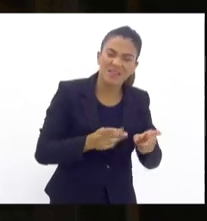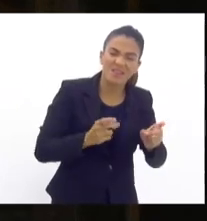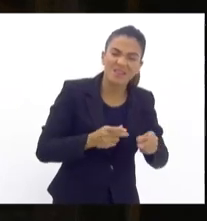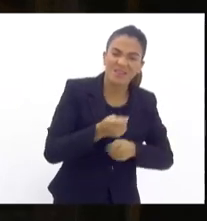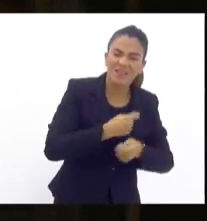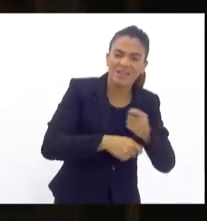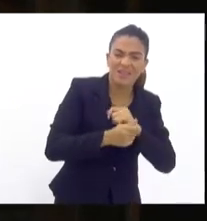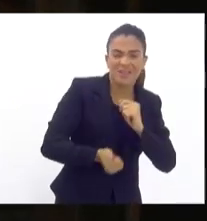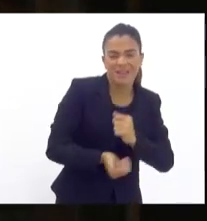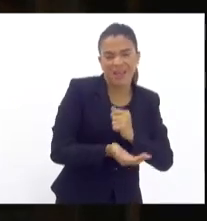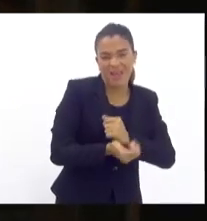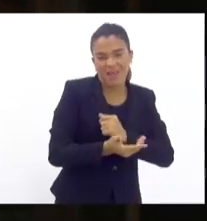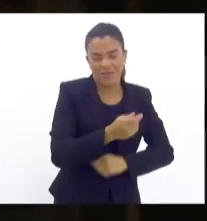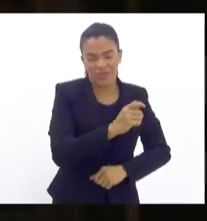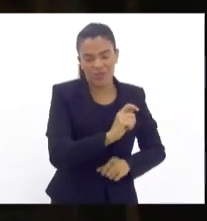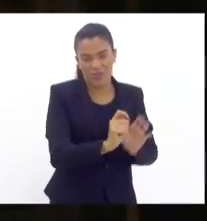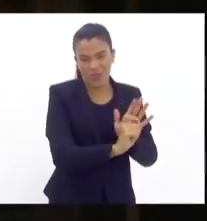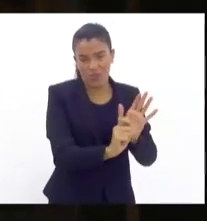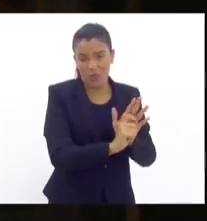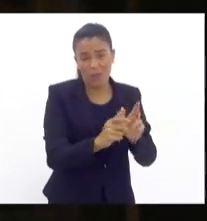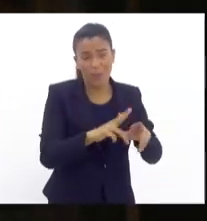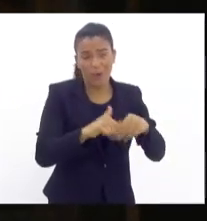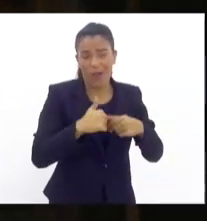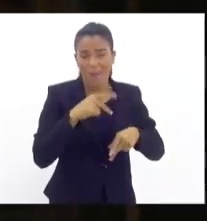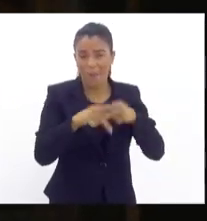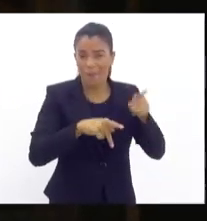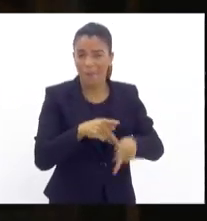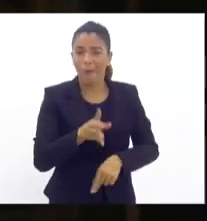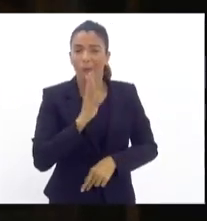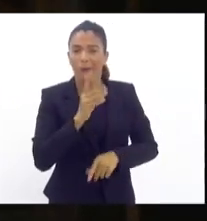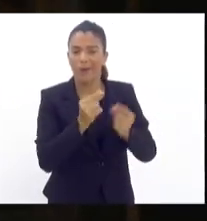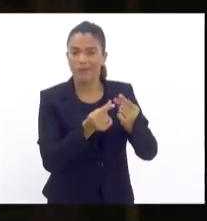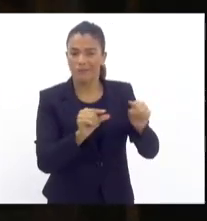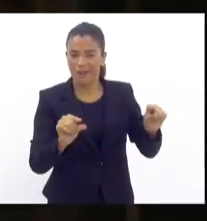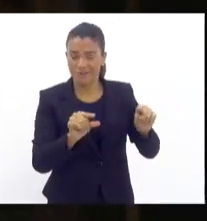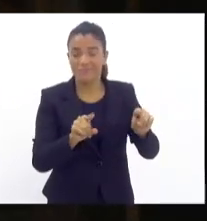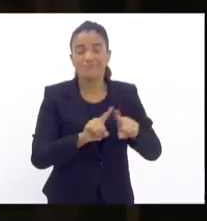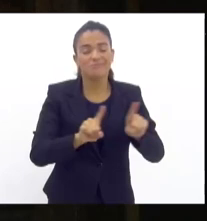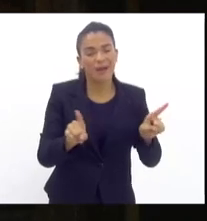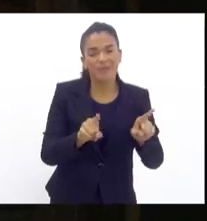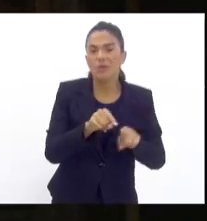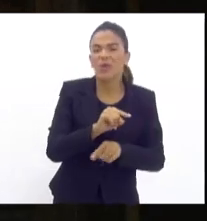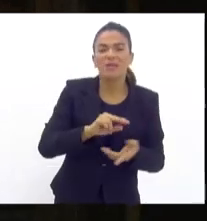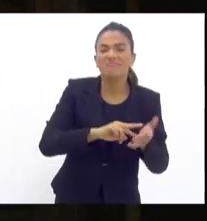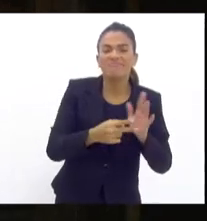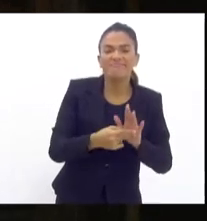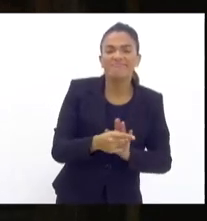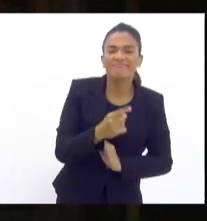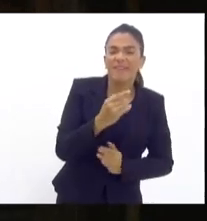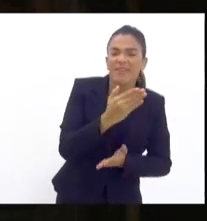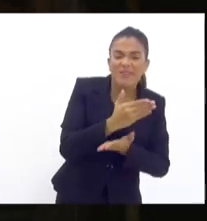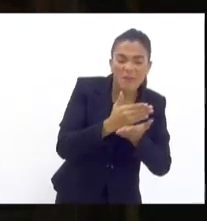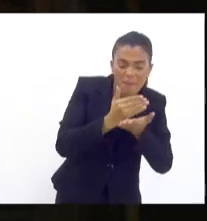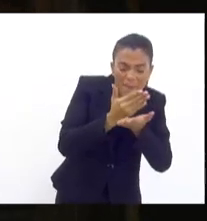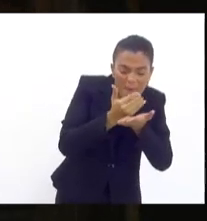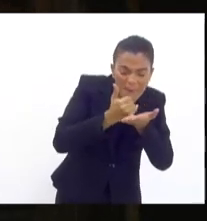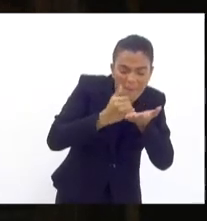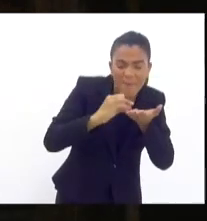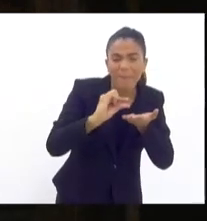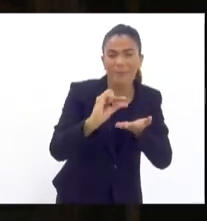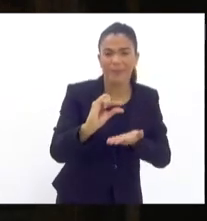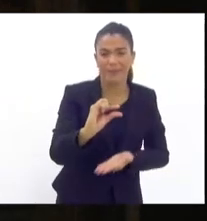de... ganhou o jargão popular, mas, longe de ser o tráfico de drogas, o tráfico representa apenas uma pequena fatia dos crimes